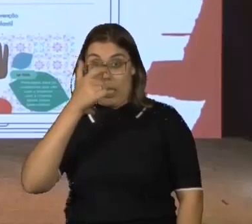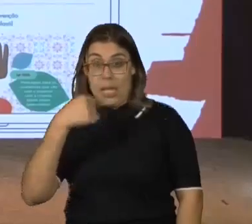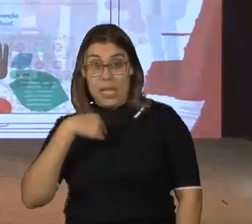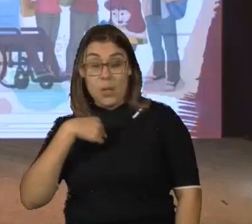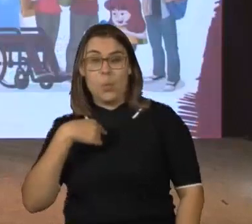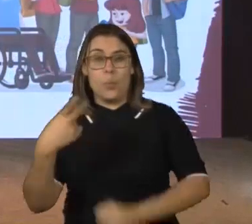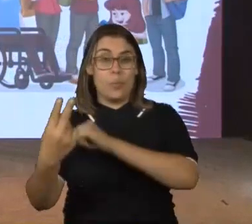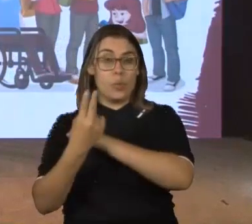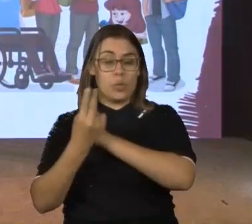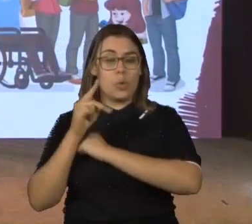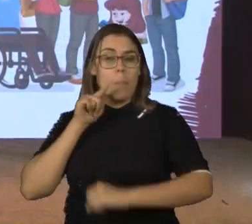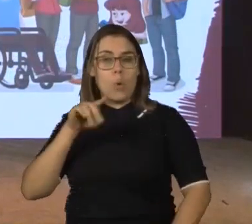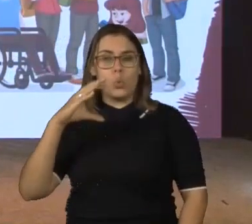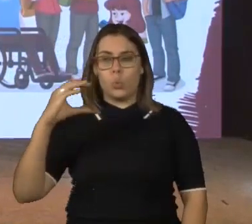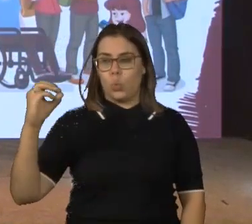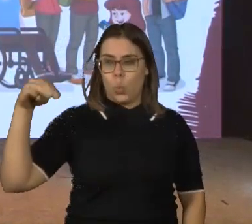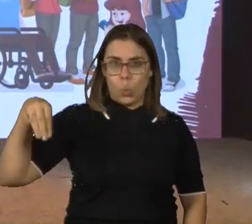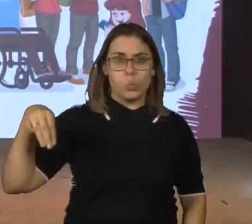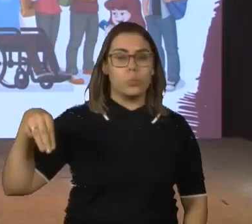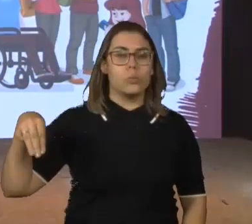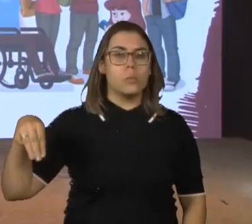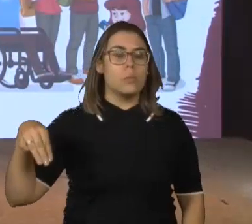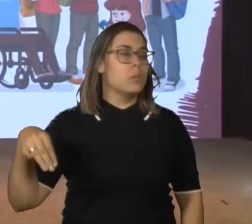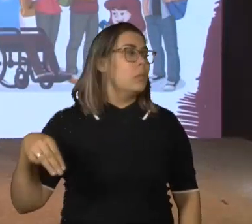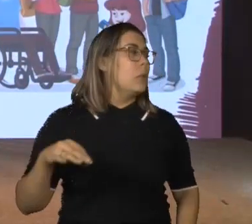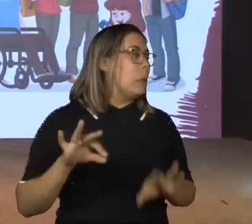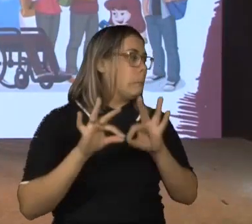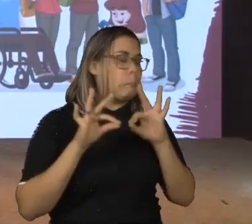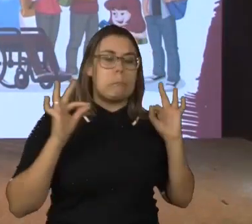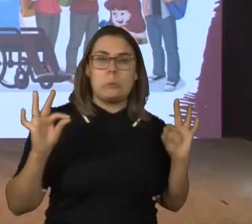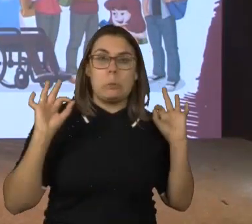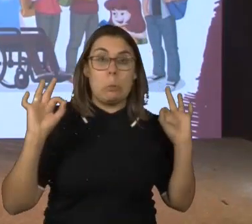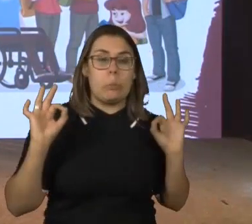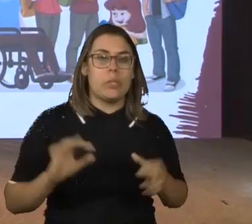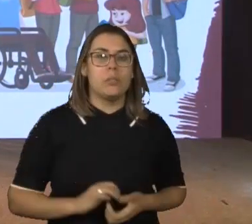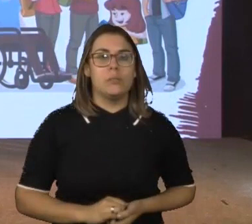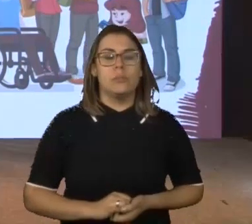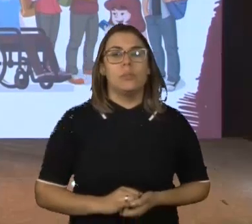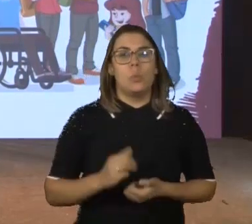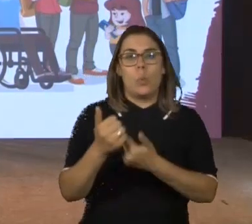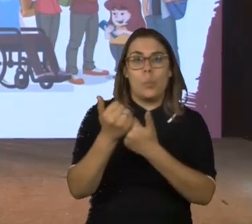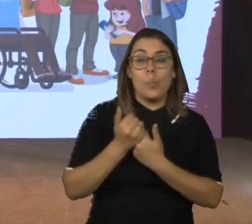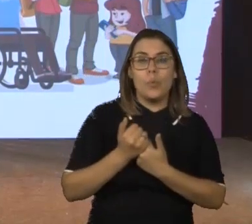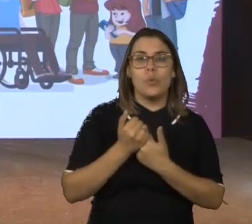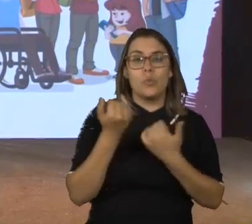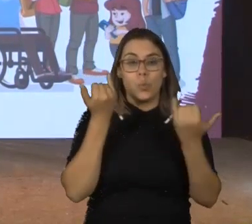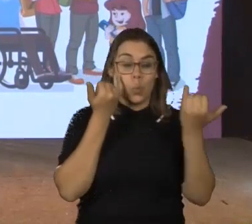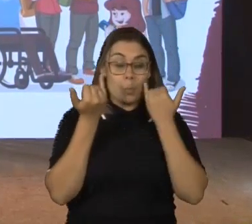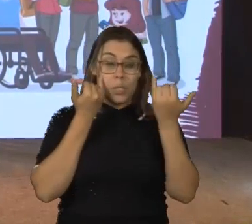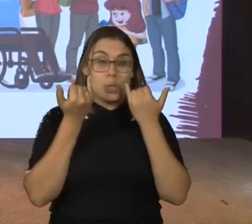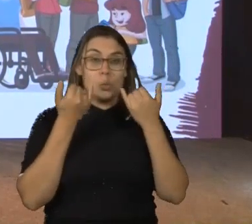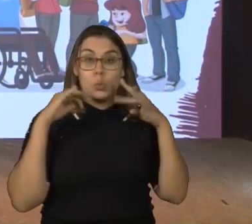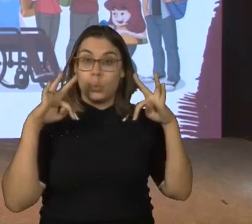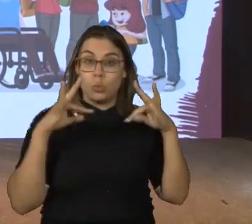pessoal, é super, ela é muito completa, vamos dizer assim, com apoio e informação, todos nós podemos